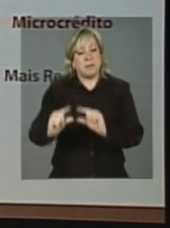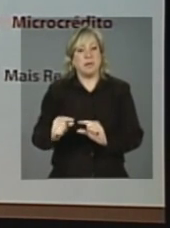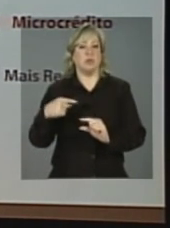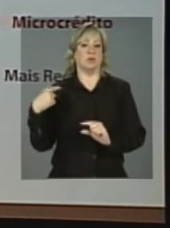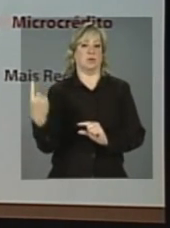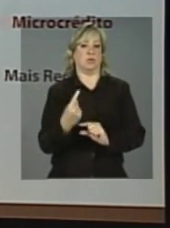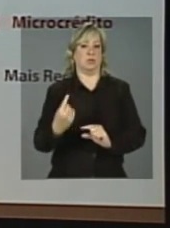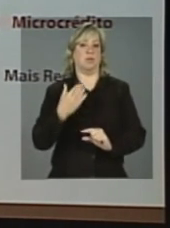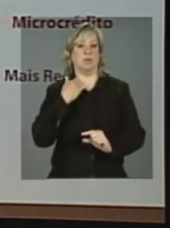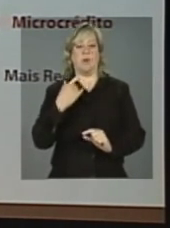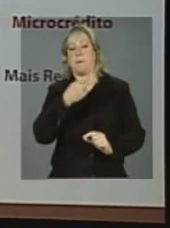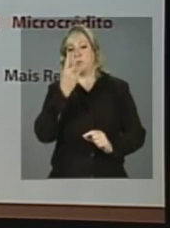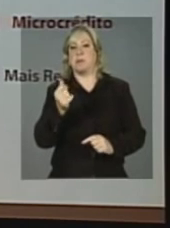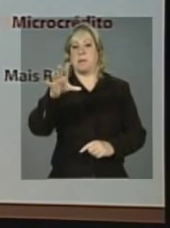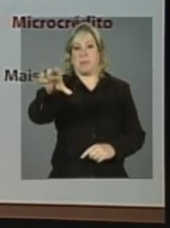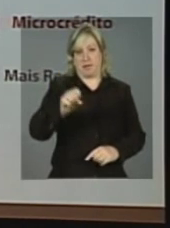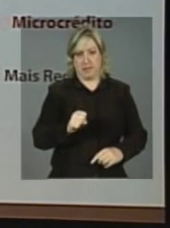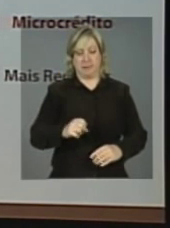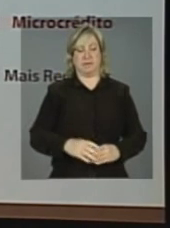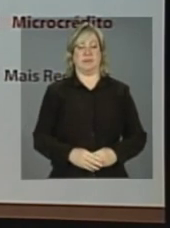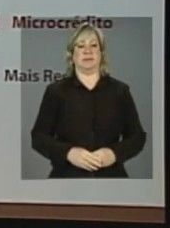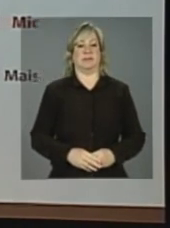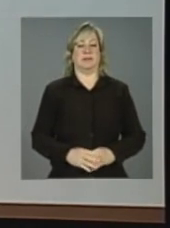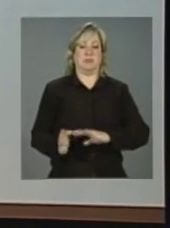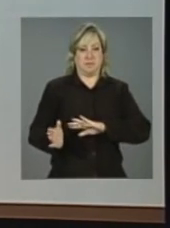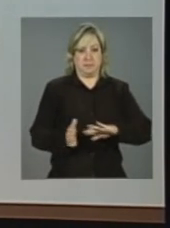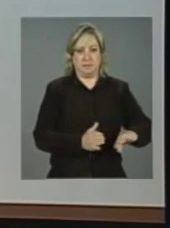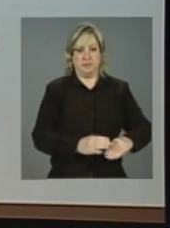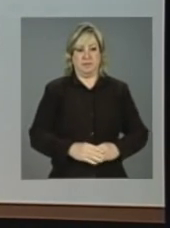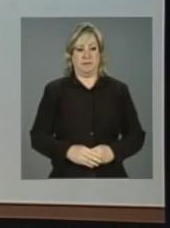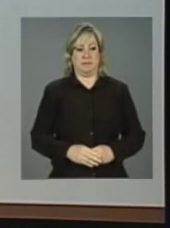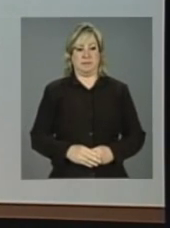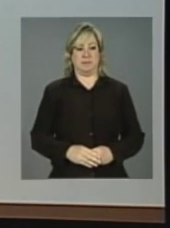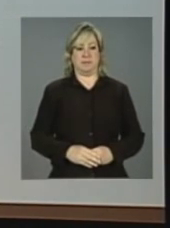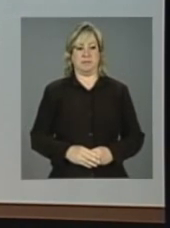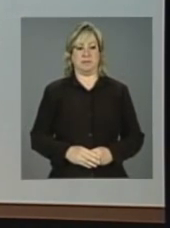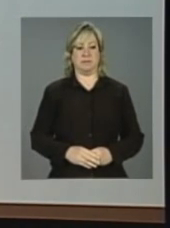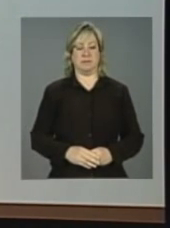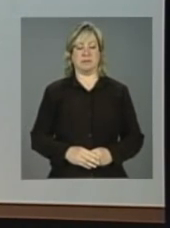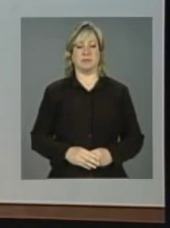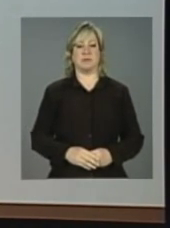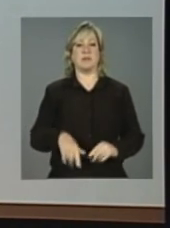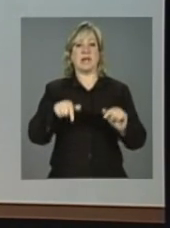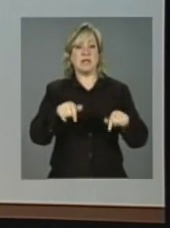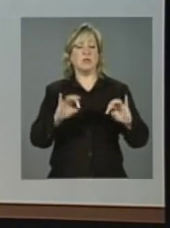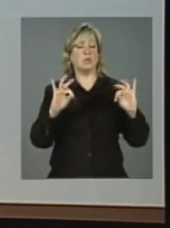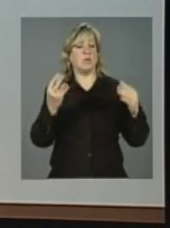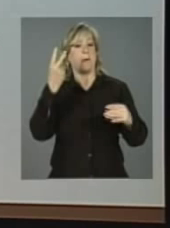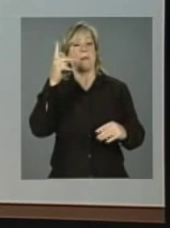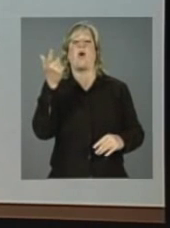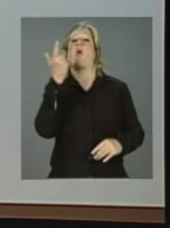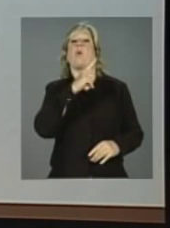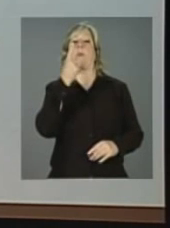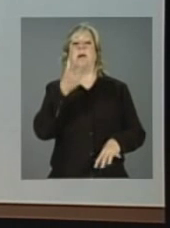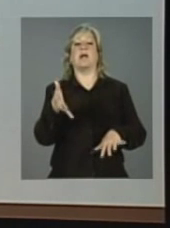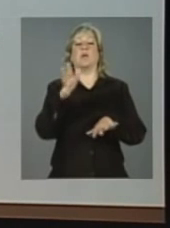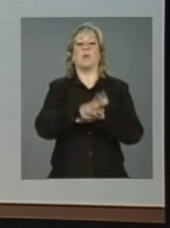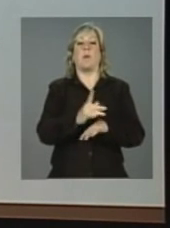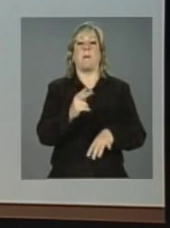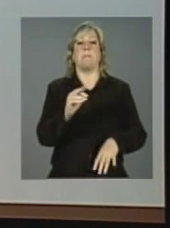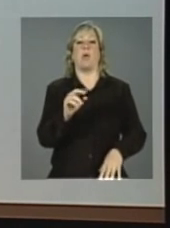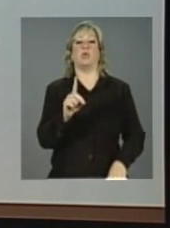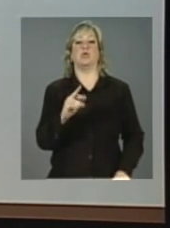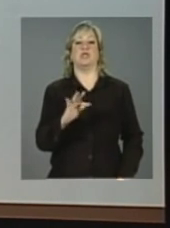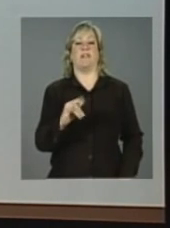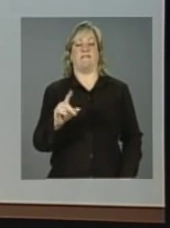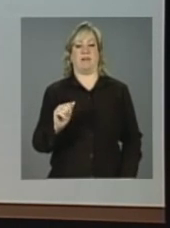o tomador do crédito. Passamos adiante, tudo isso para levar a uma inclusão produtiva, é o